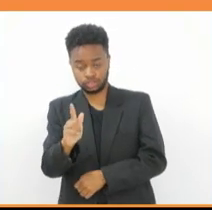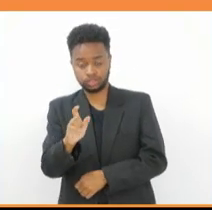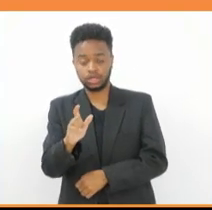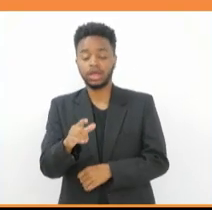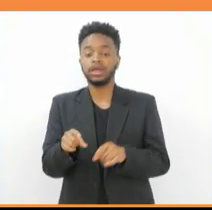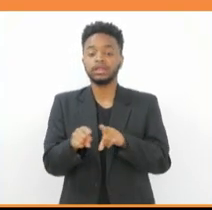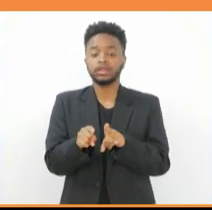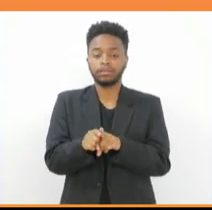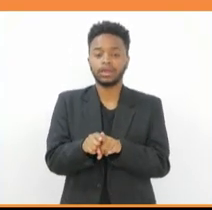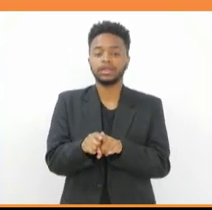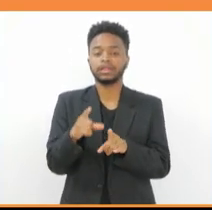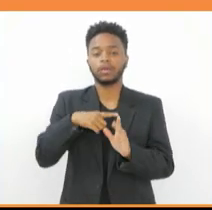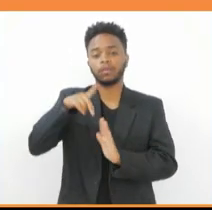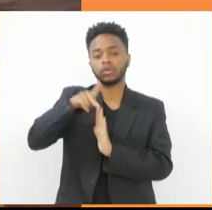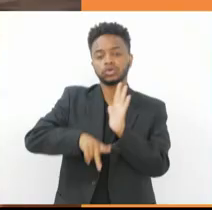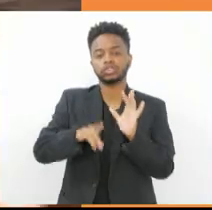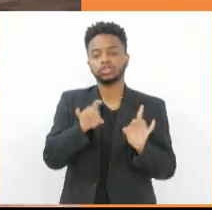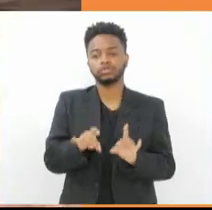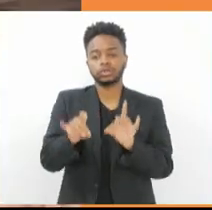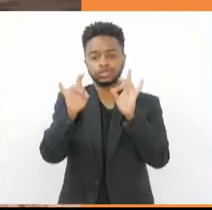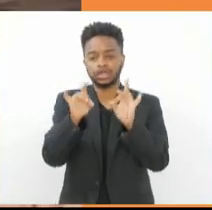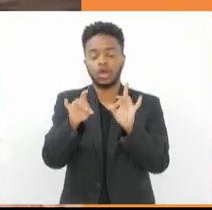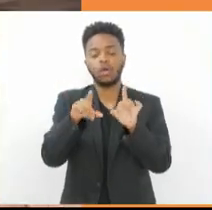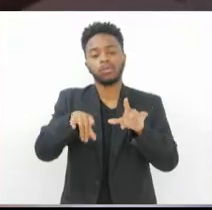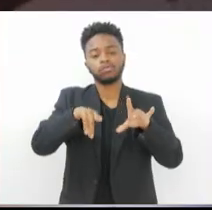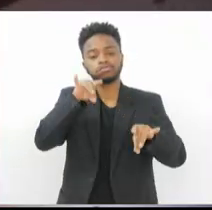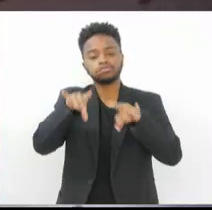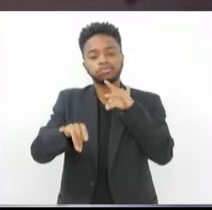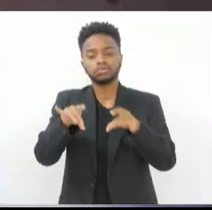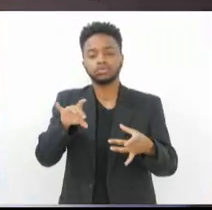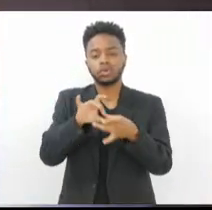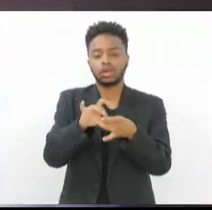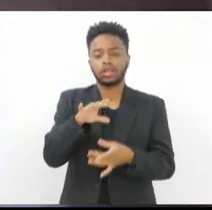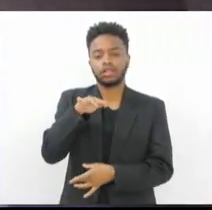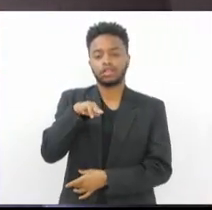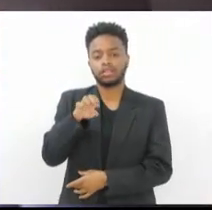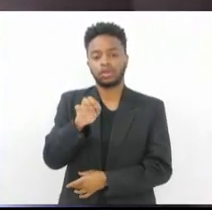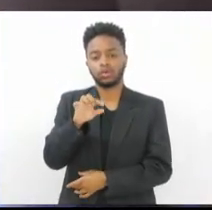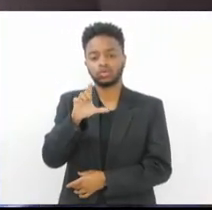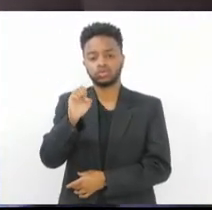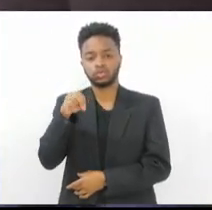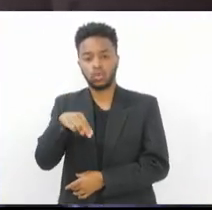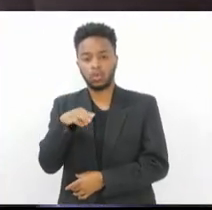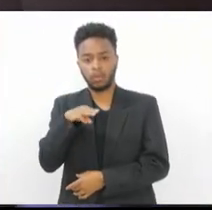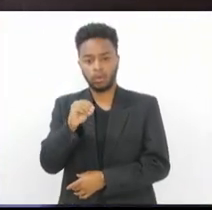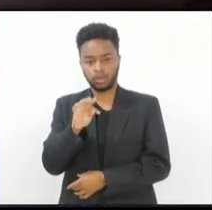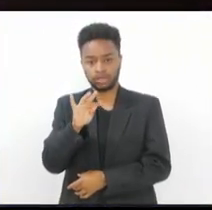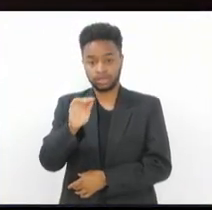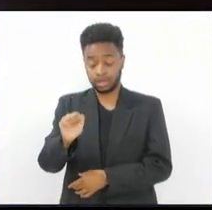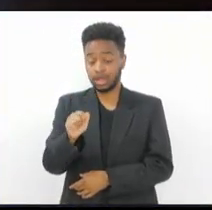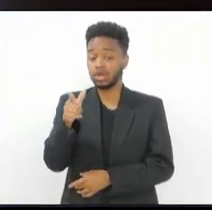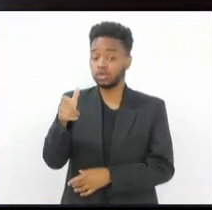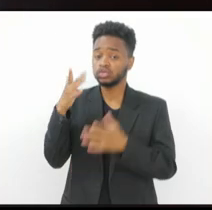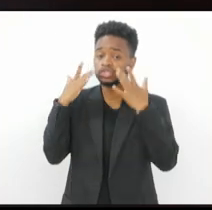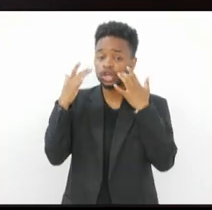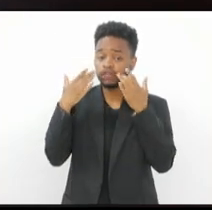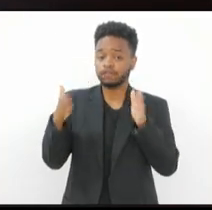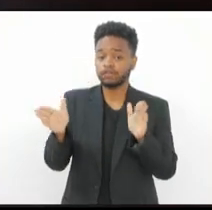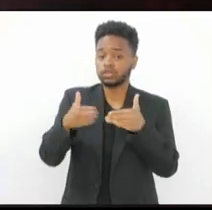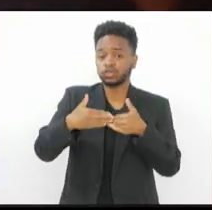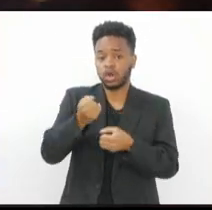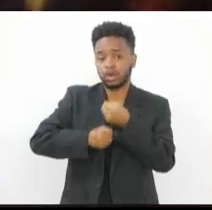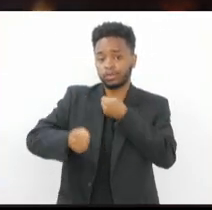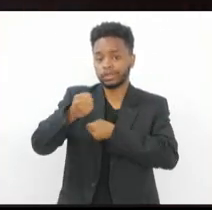Haverá ainda projeto especial com curadoria de Nelson Mota. O Teatro João Caetano foi fechado para o público em dezembro do ano passado e as